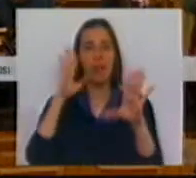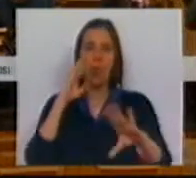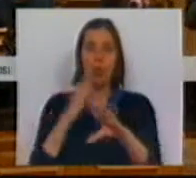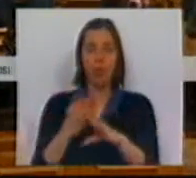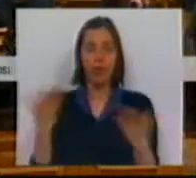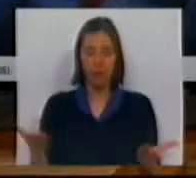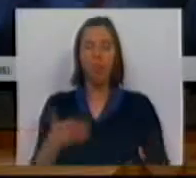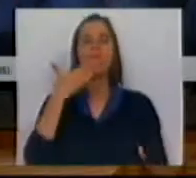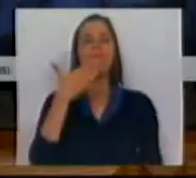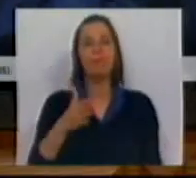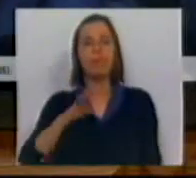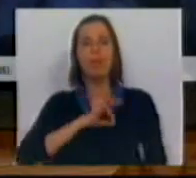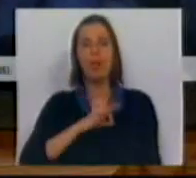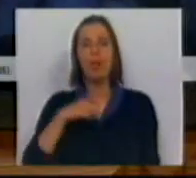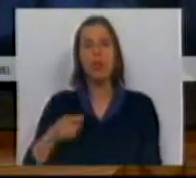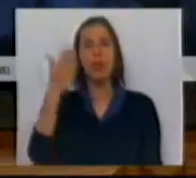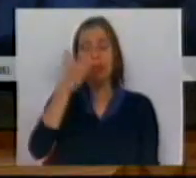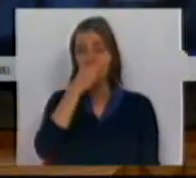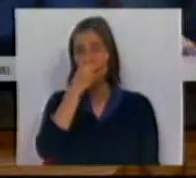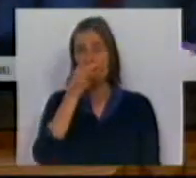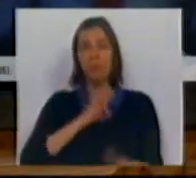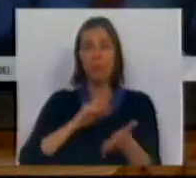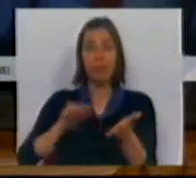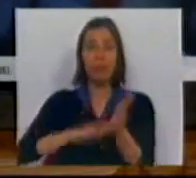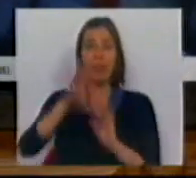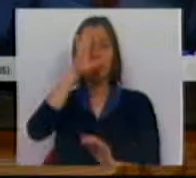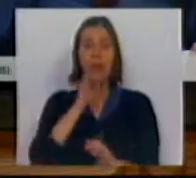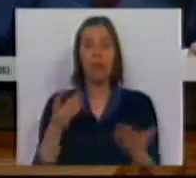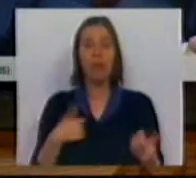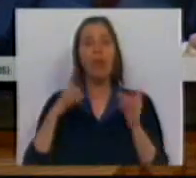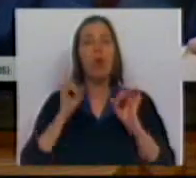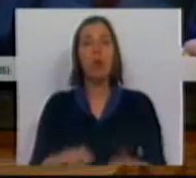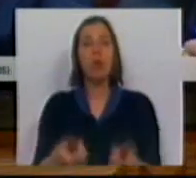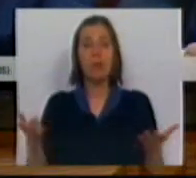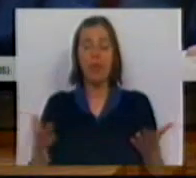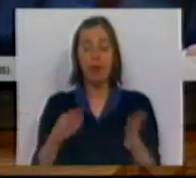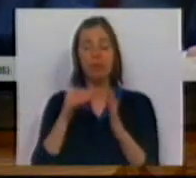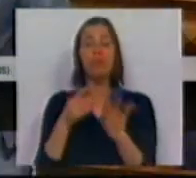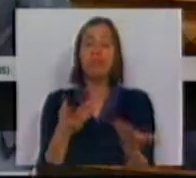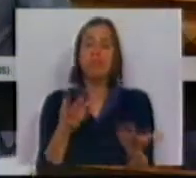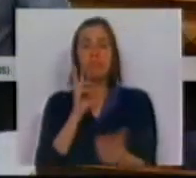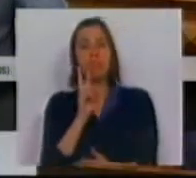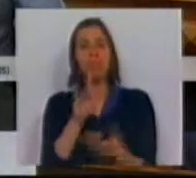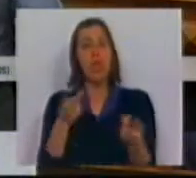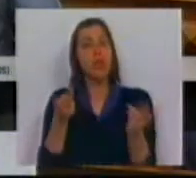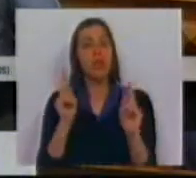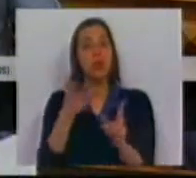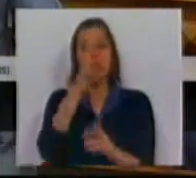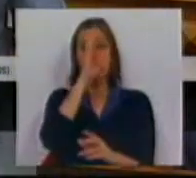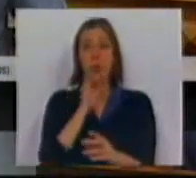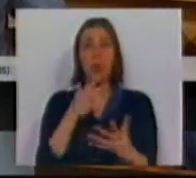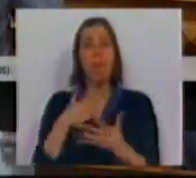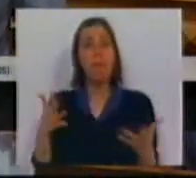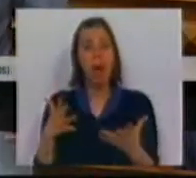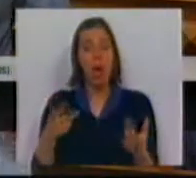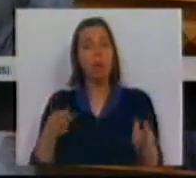Muito obrigado, Sr. Presidente. Senhor Estado de Estado, naturalmente começamos por registar a disponibilidade do Governo e